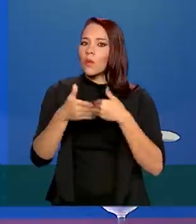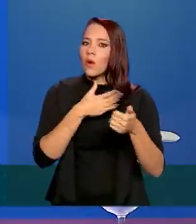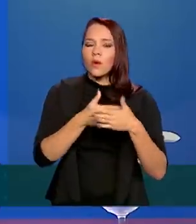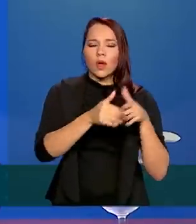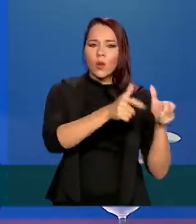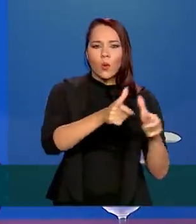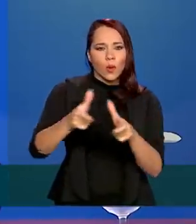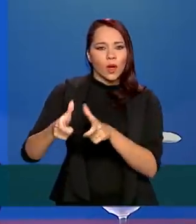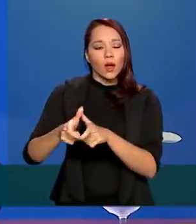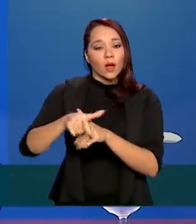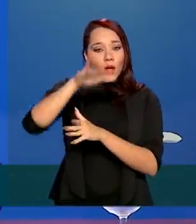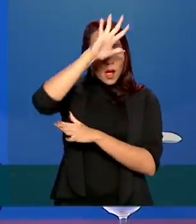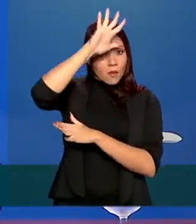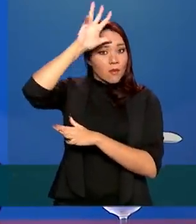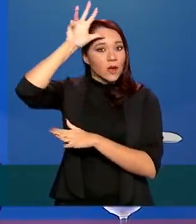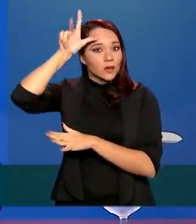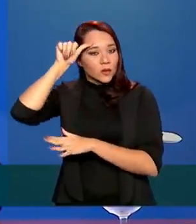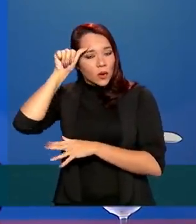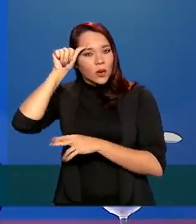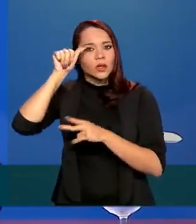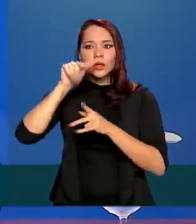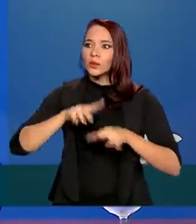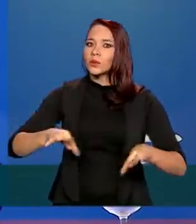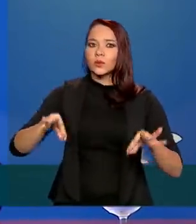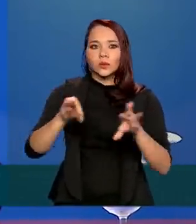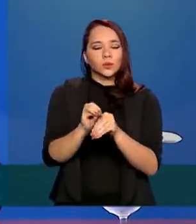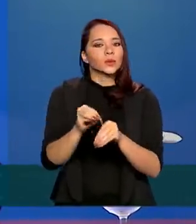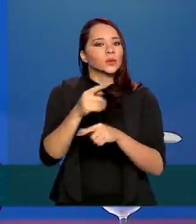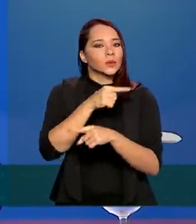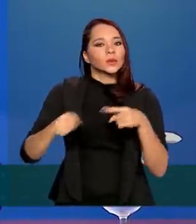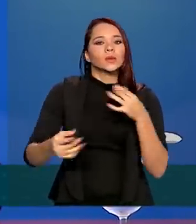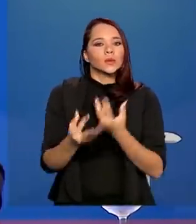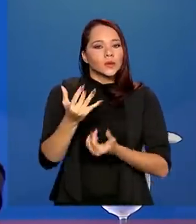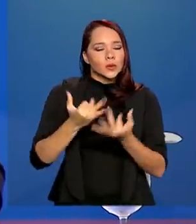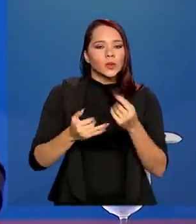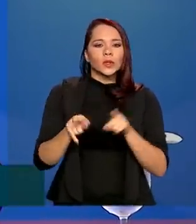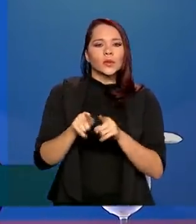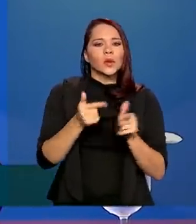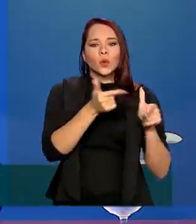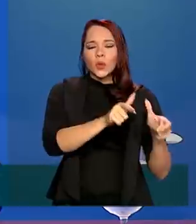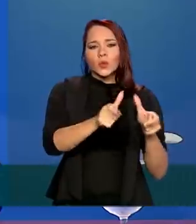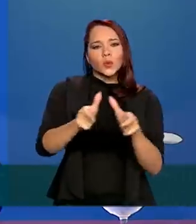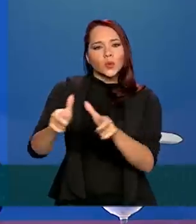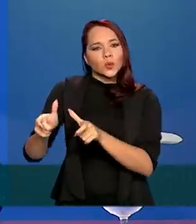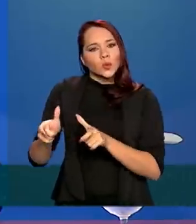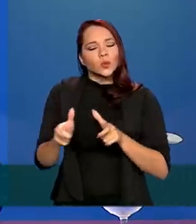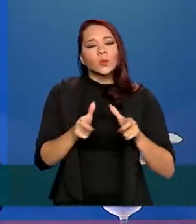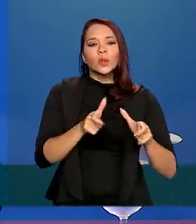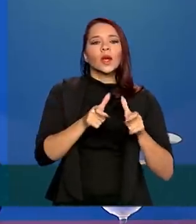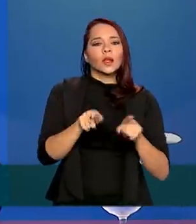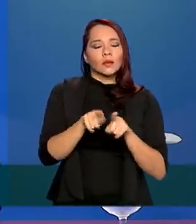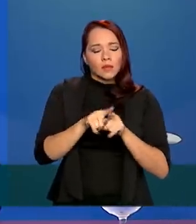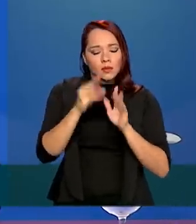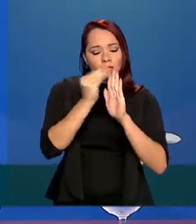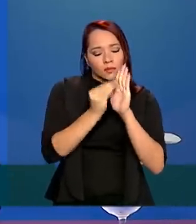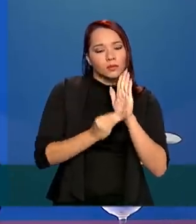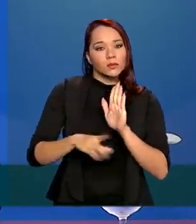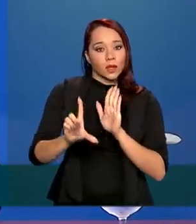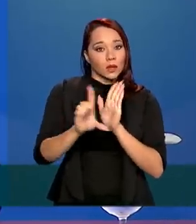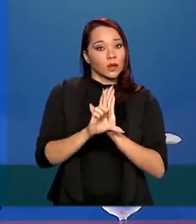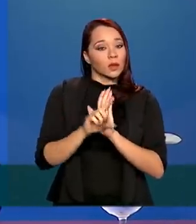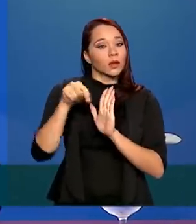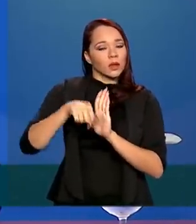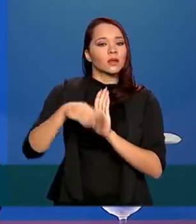Amazônia e Pantanal sem exceção, nos demais biomas com as exceções previstas em lei. Esse